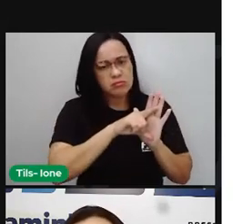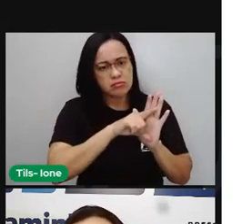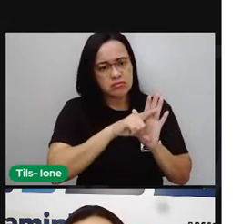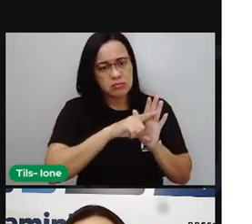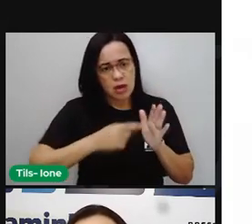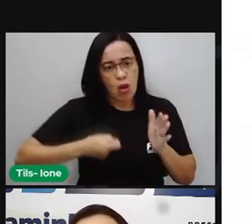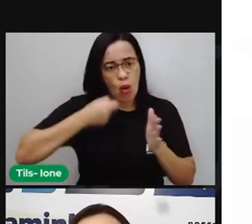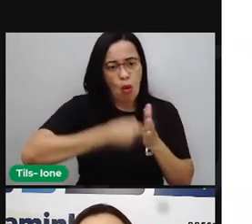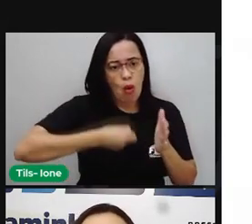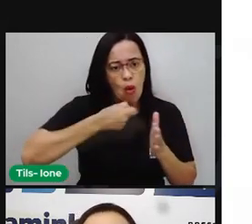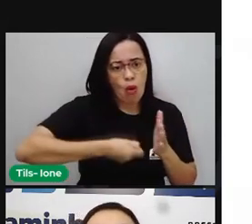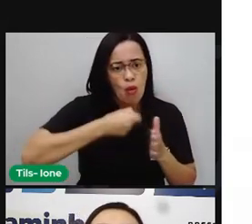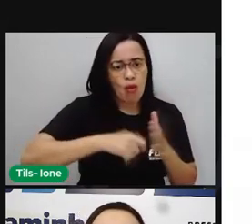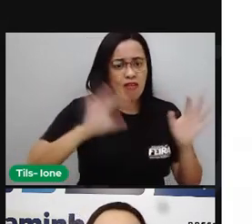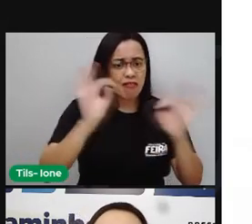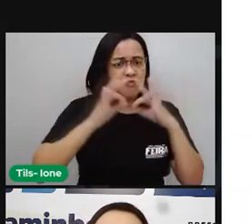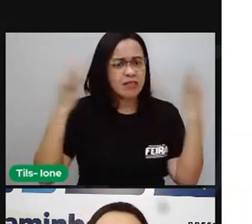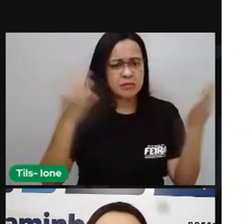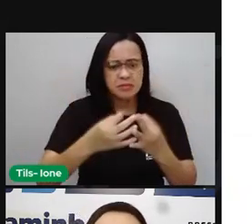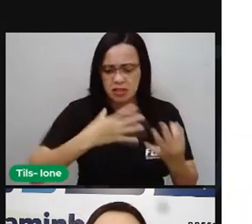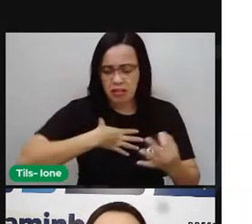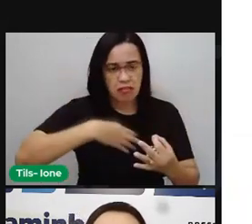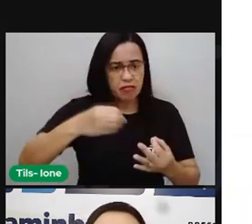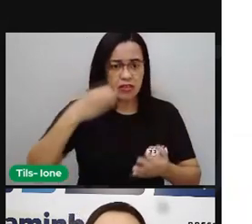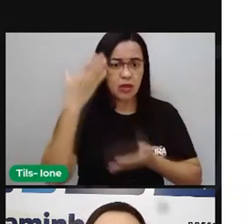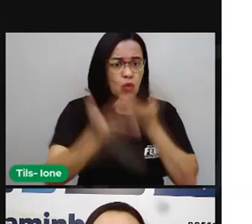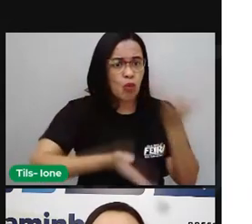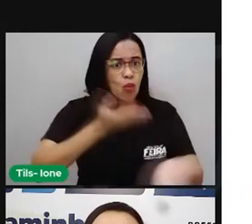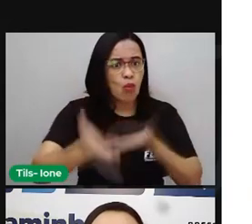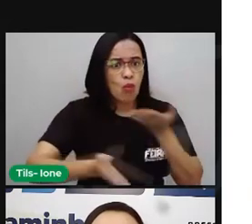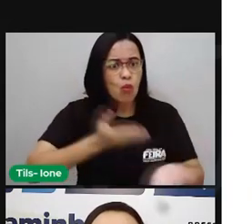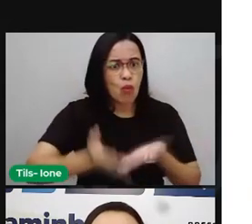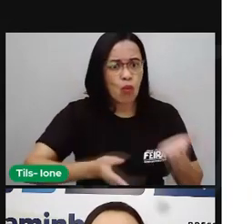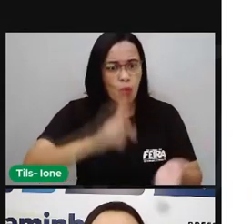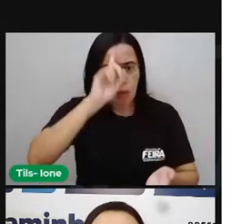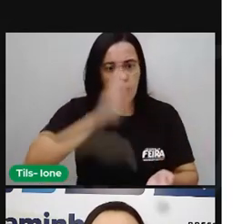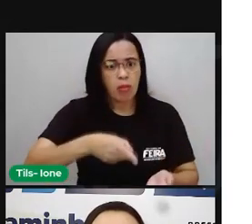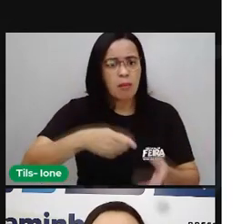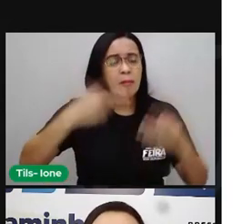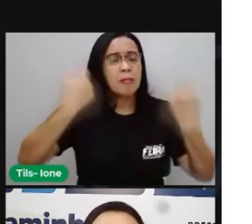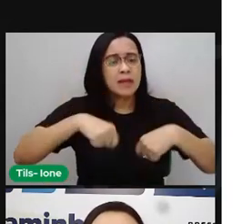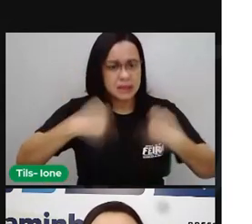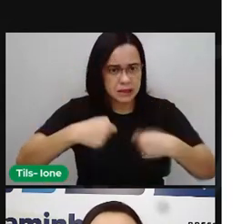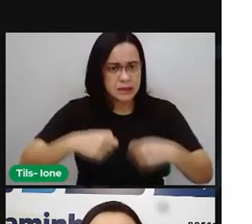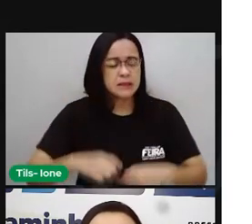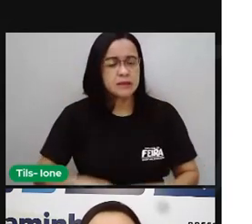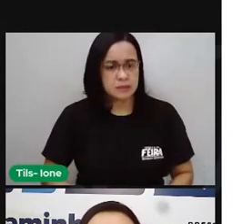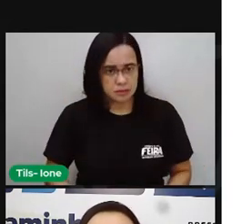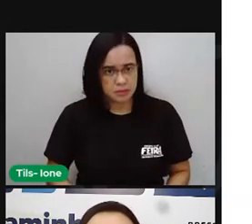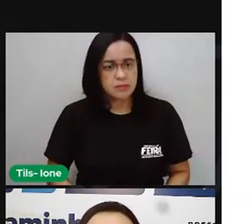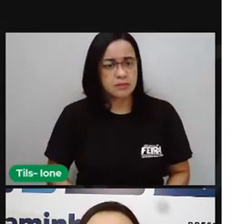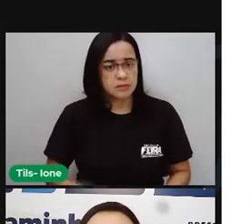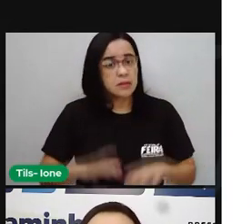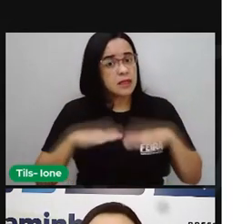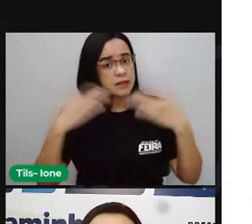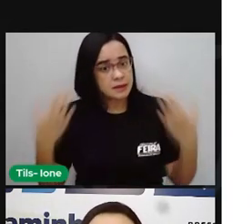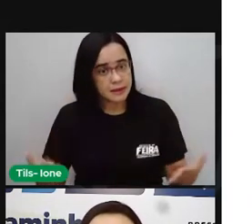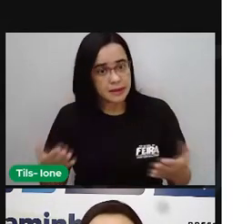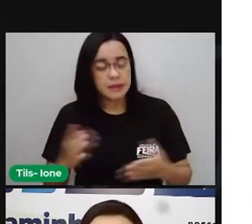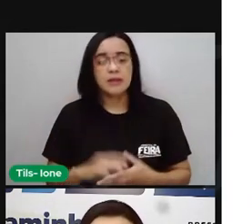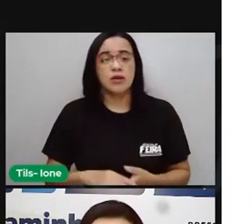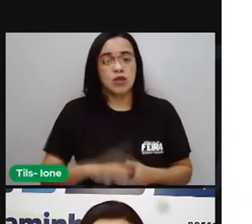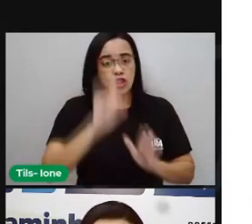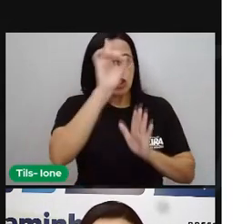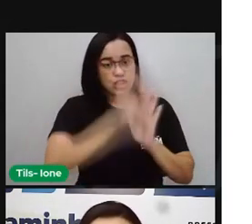condições de vida para aqueles que não conseguem se manter. Então, assim, quando a gente fala que os idosos